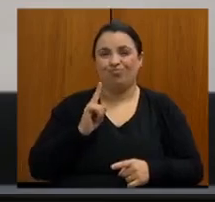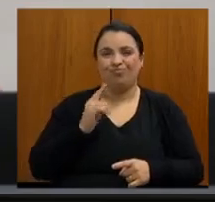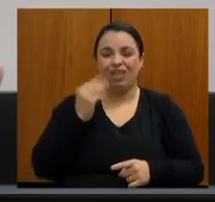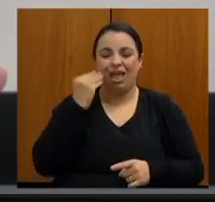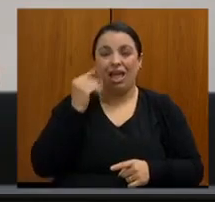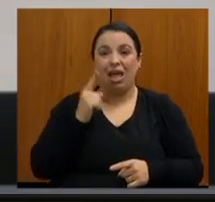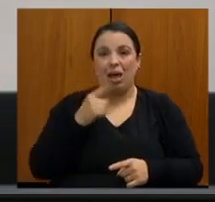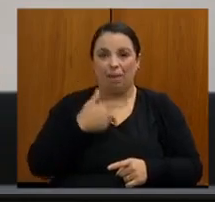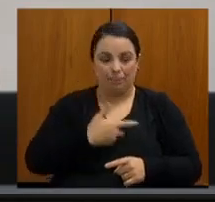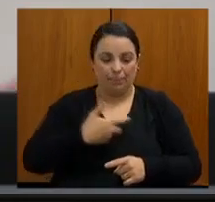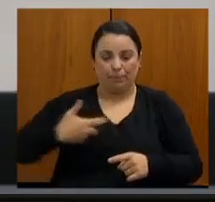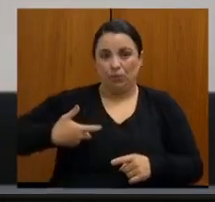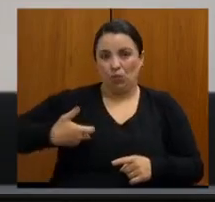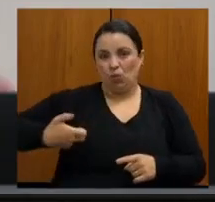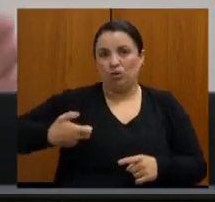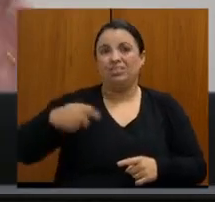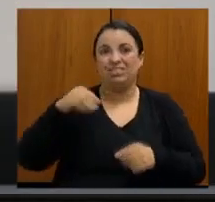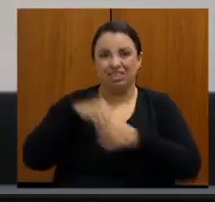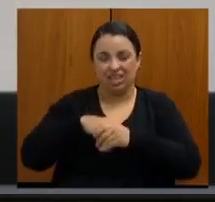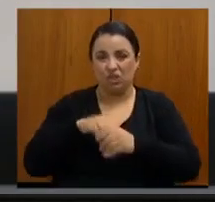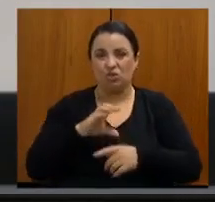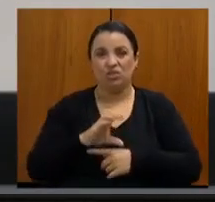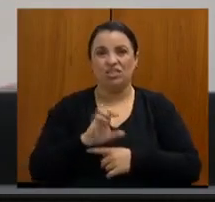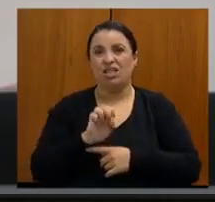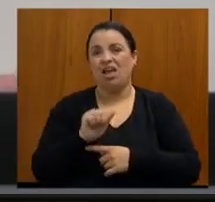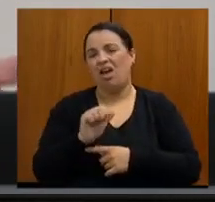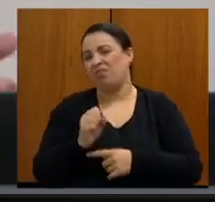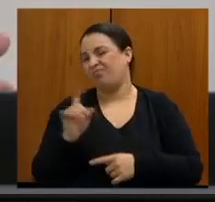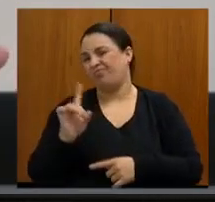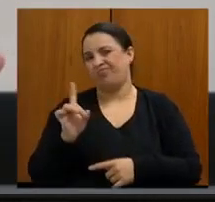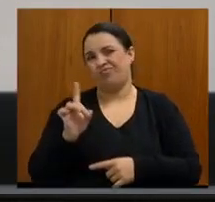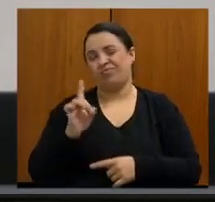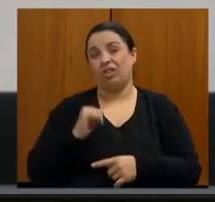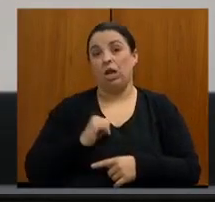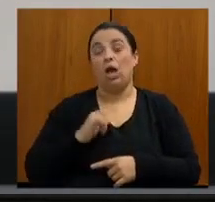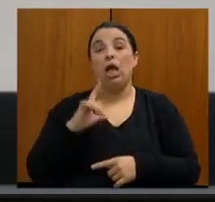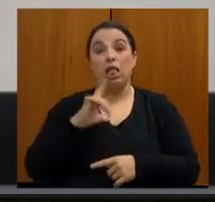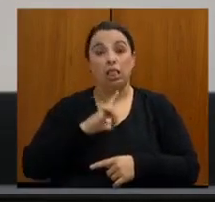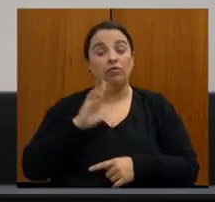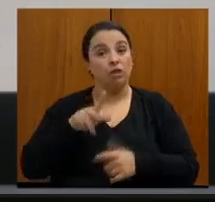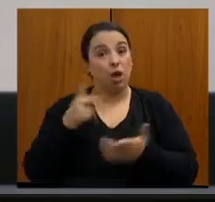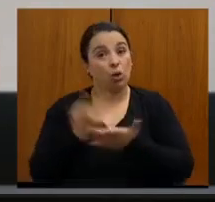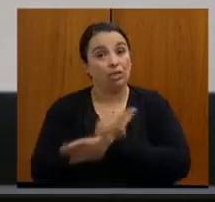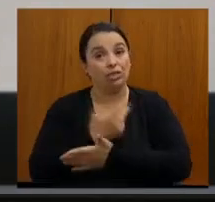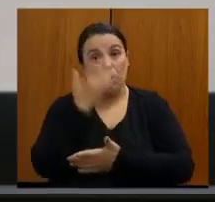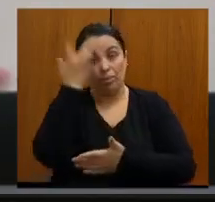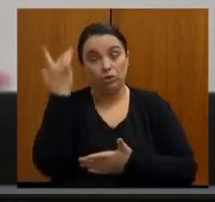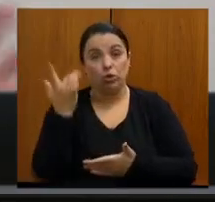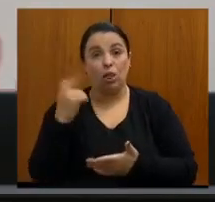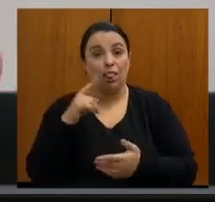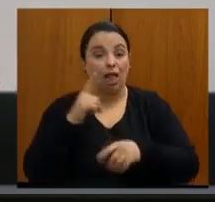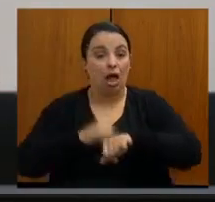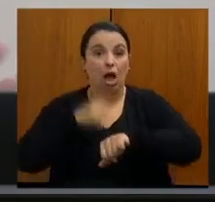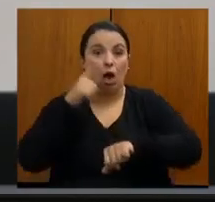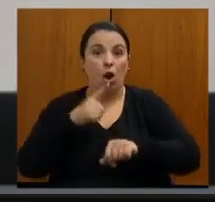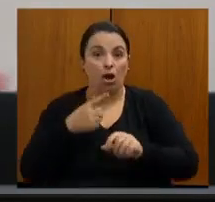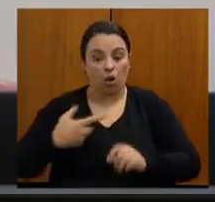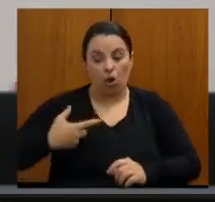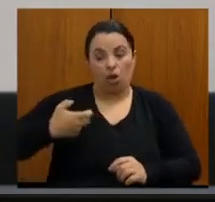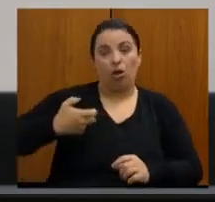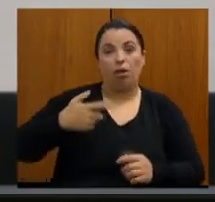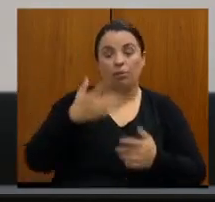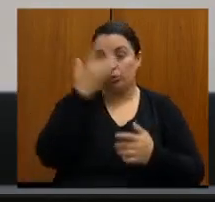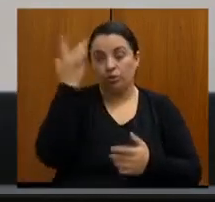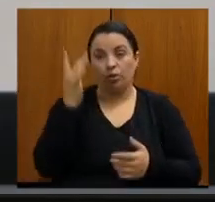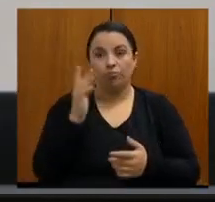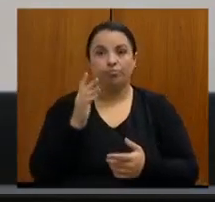Porque nós já tivemos condições onde o paciente fazendo uma biópsia, que é uma biópsia invasiva, e o paciente tem uma descompensação